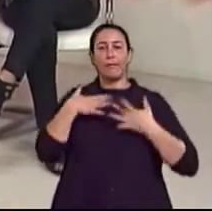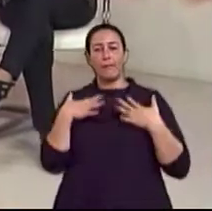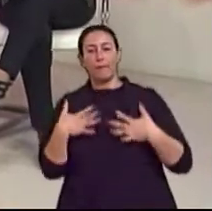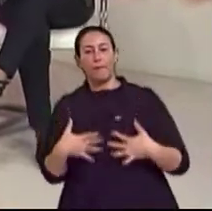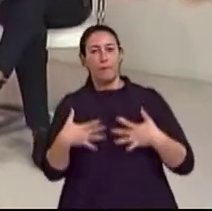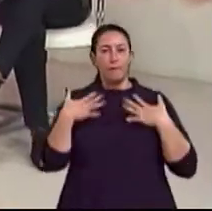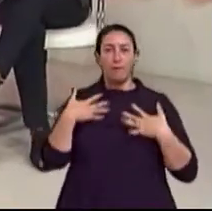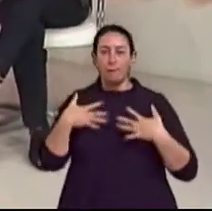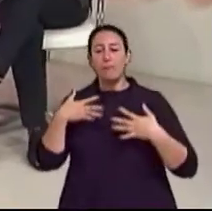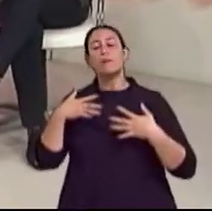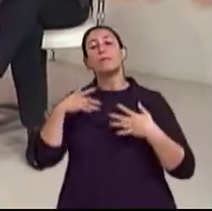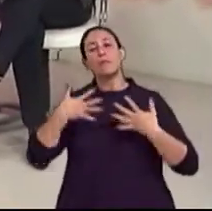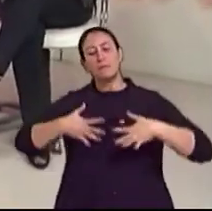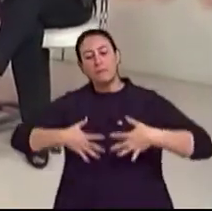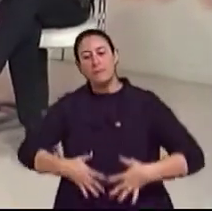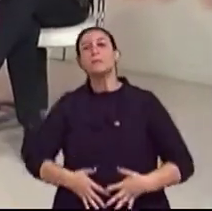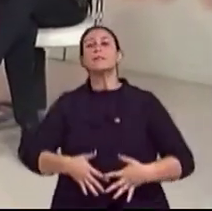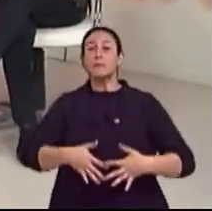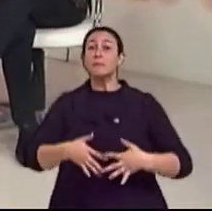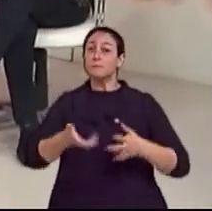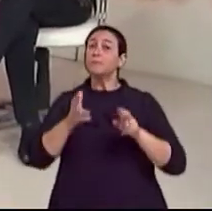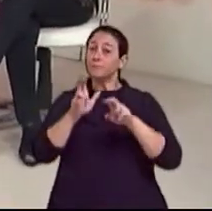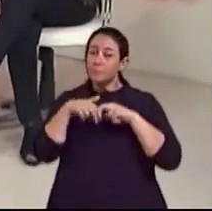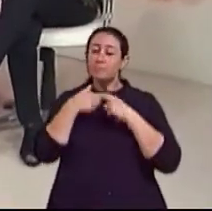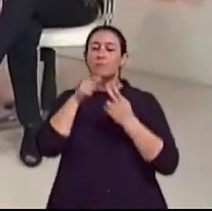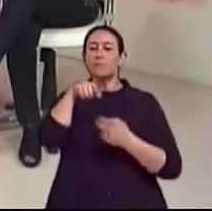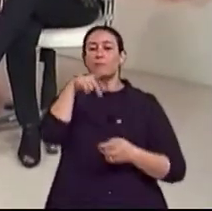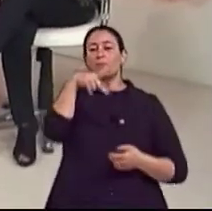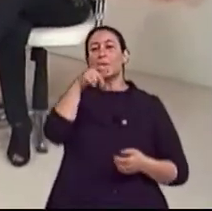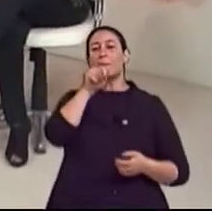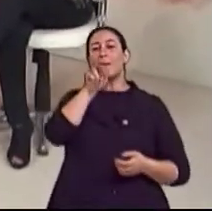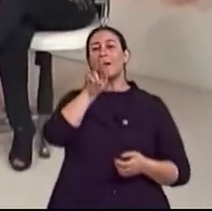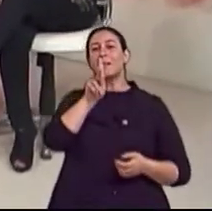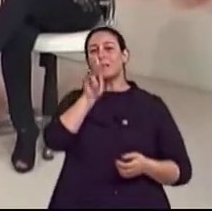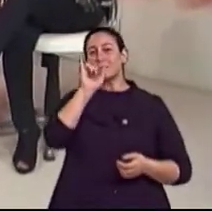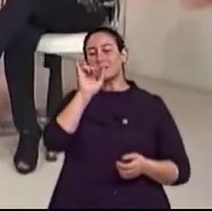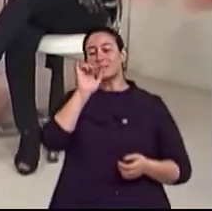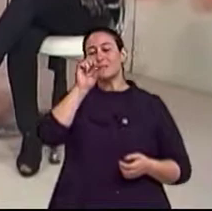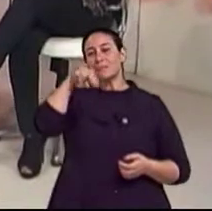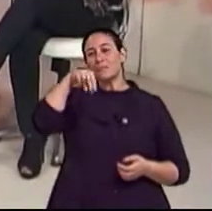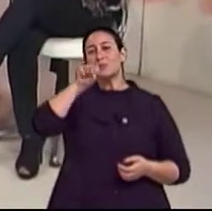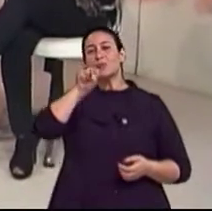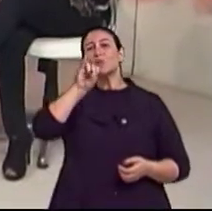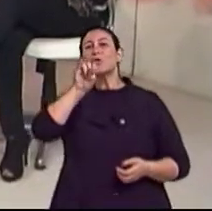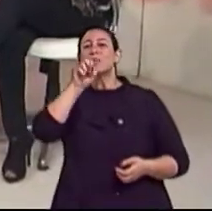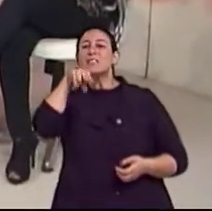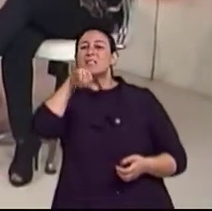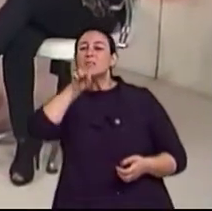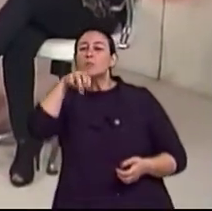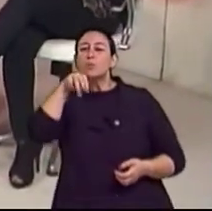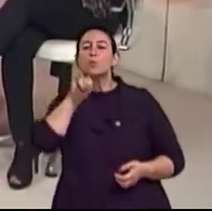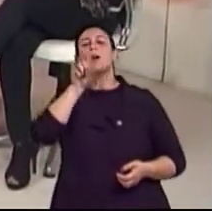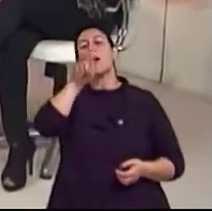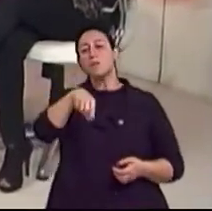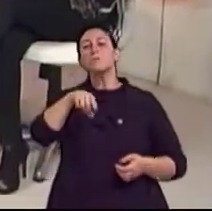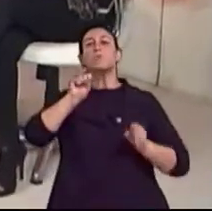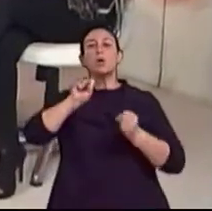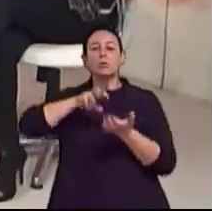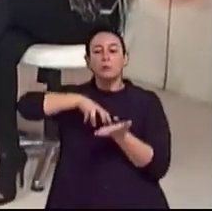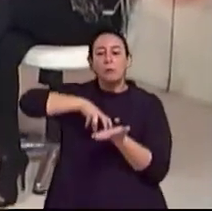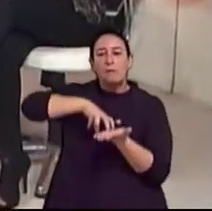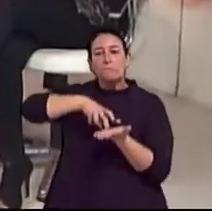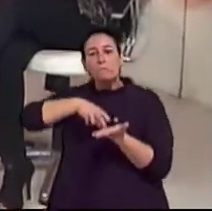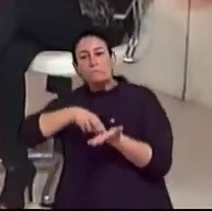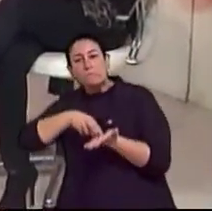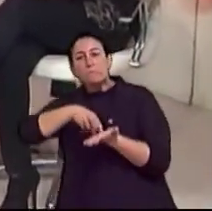memória, né? E o parkinsonismo é a dificuldade para caminhar, né? As pernas travadas, quedas frequentes. E